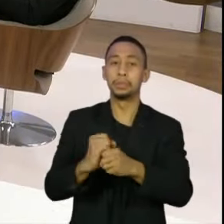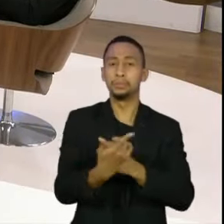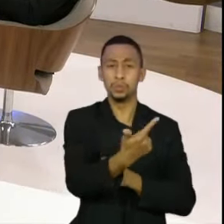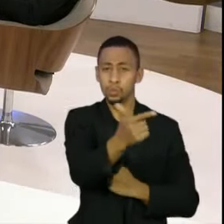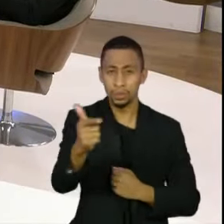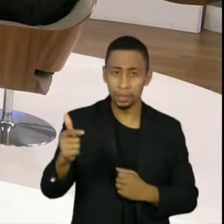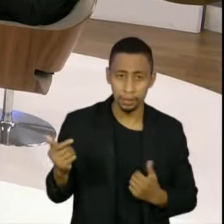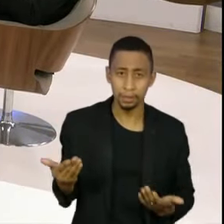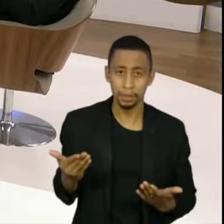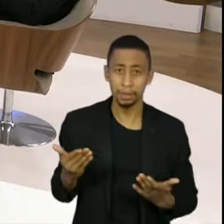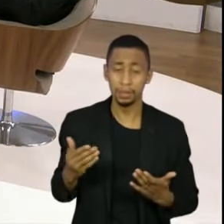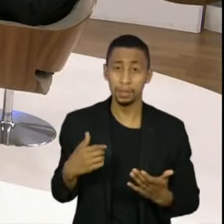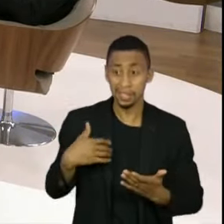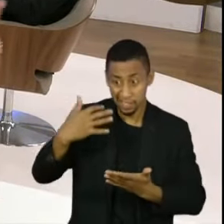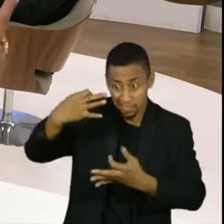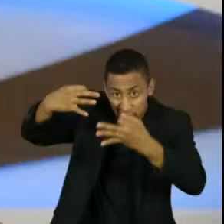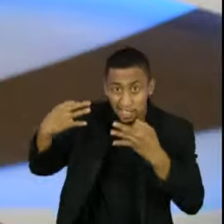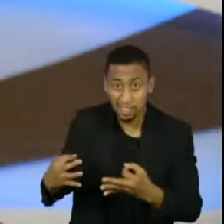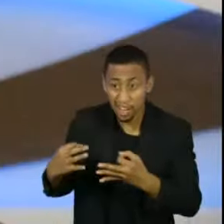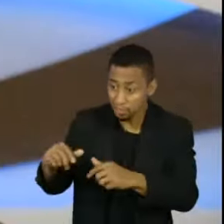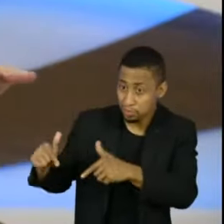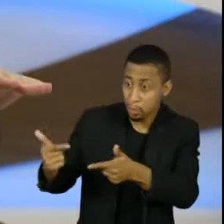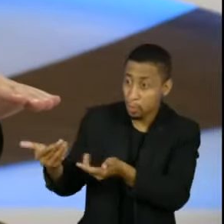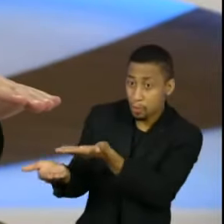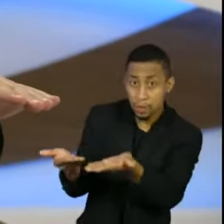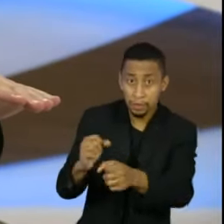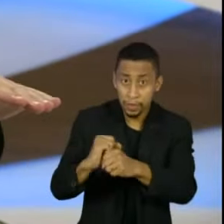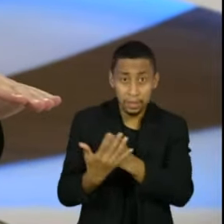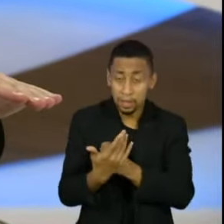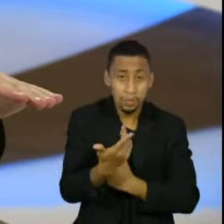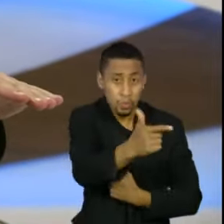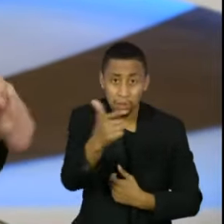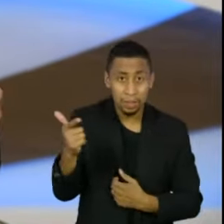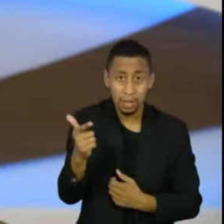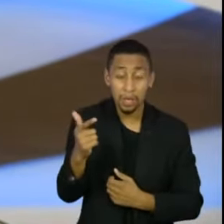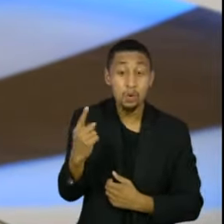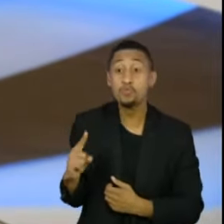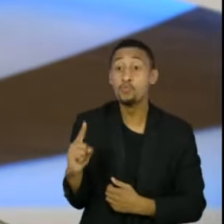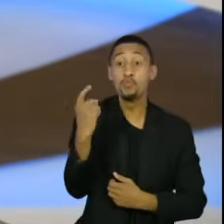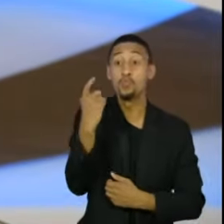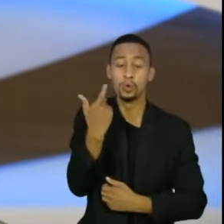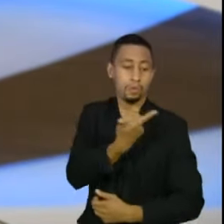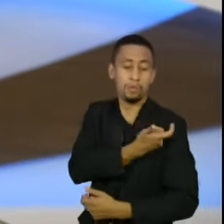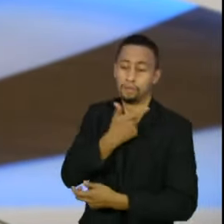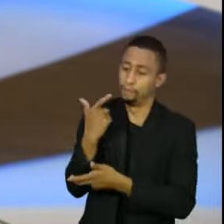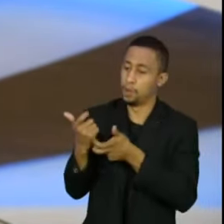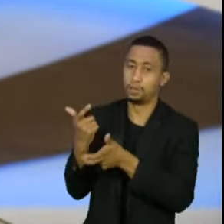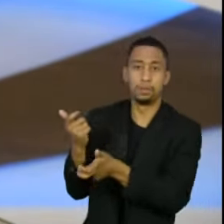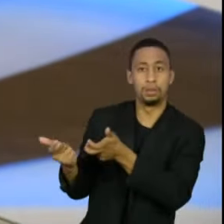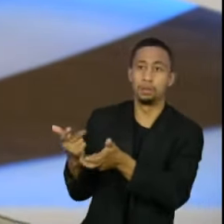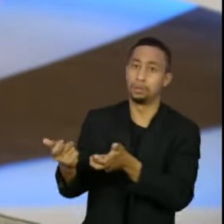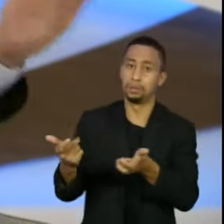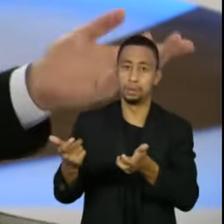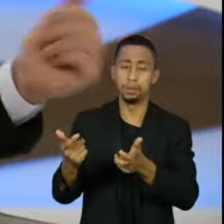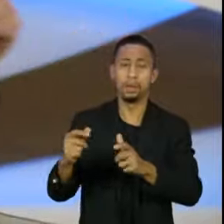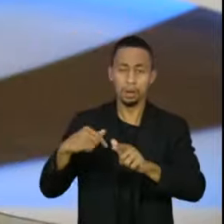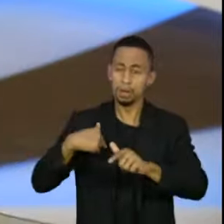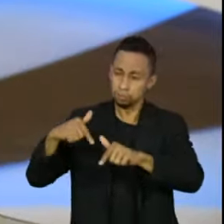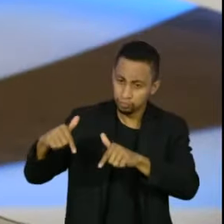Talvez a única certeza que a gente tenha hoje é que a gente precise vacinar a população e é isso que eu estou buscando a todo instante,